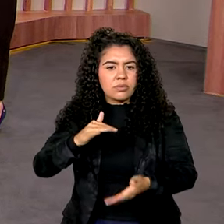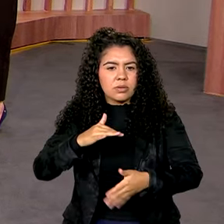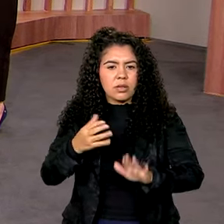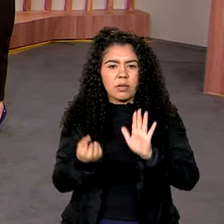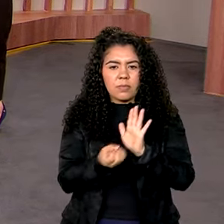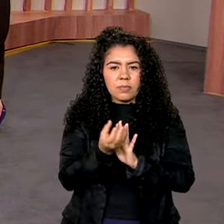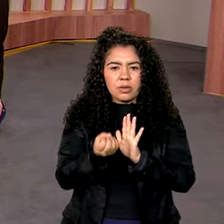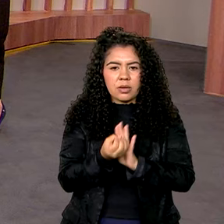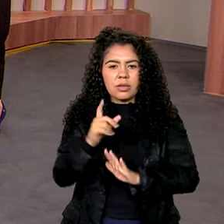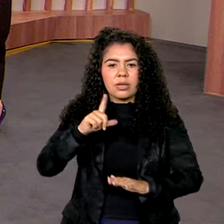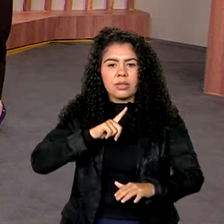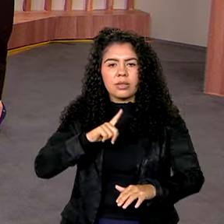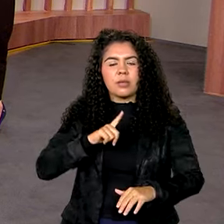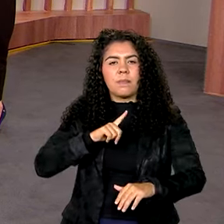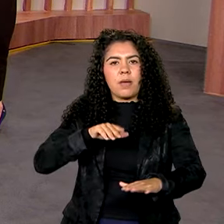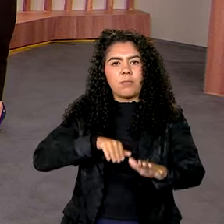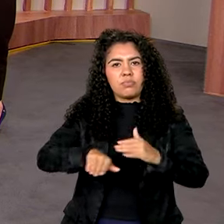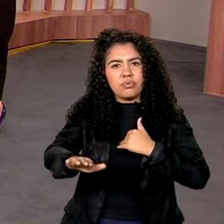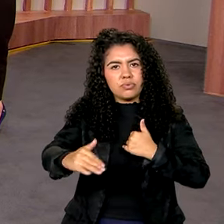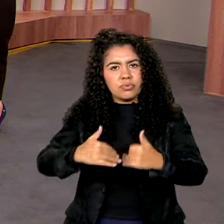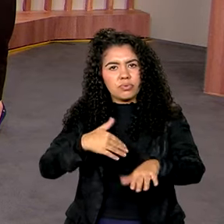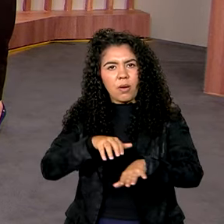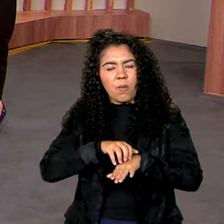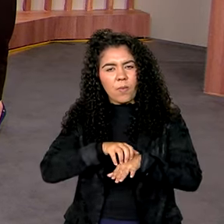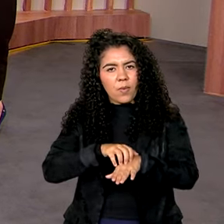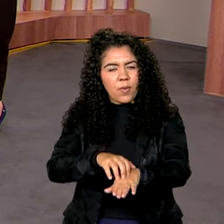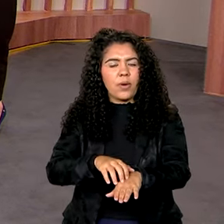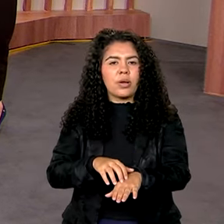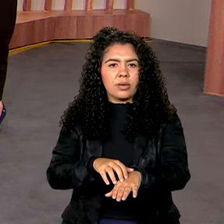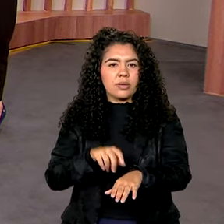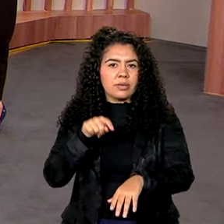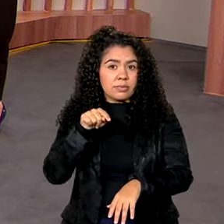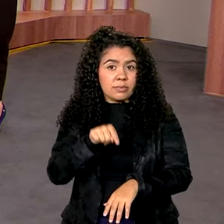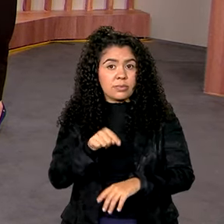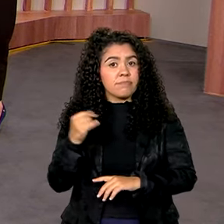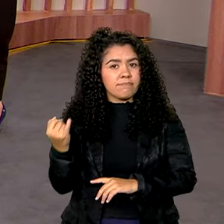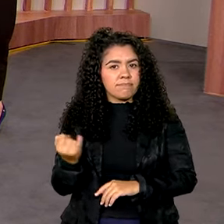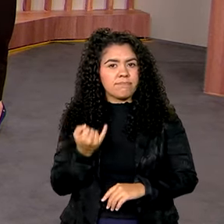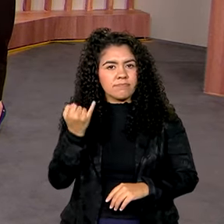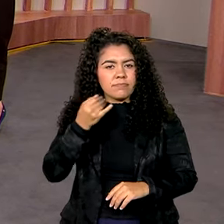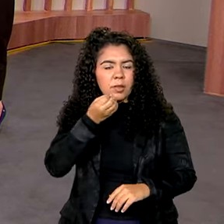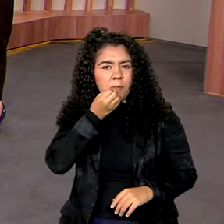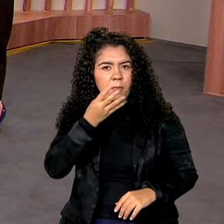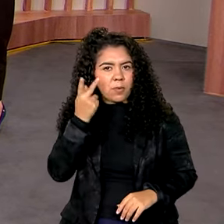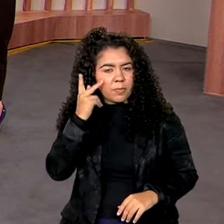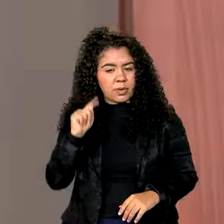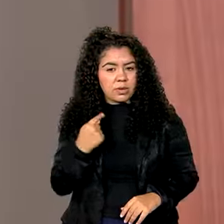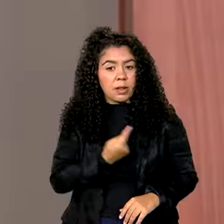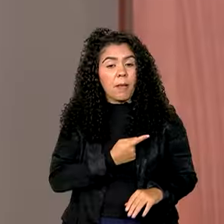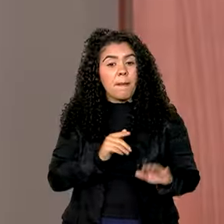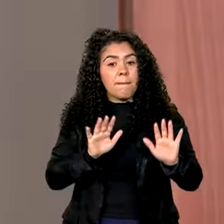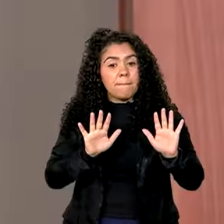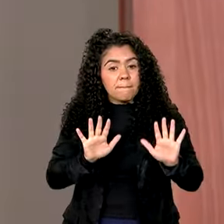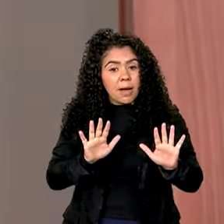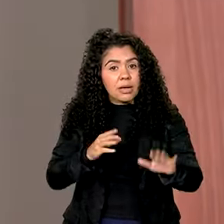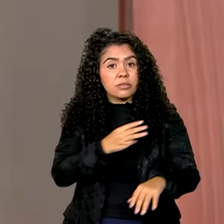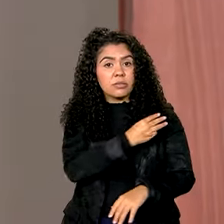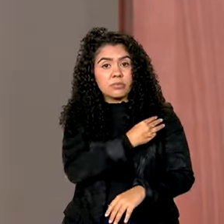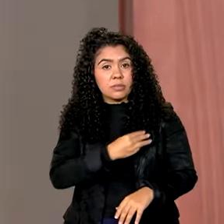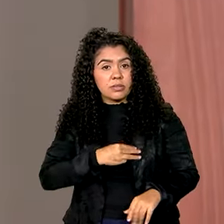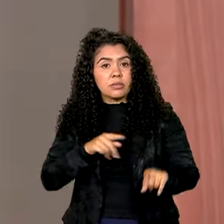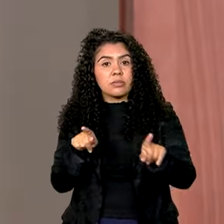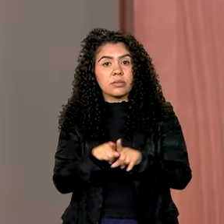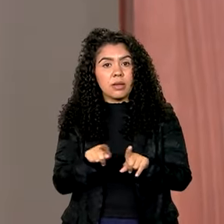é muito rodoviária, escoa muito pelas rodovias. Então, isso vai ser muito bom para a gente. Mas o ministro também